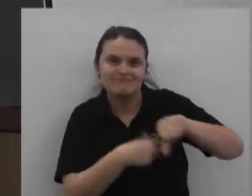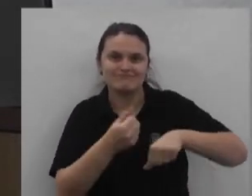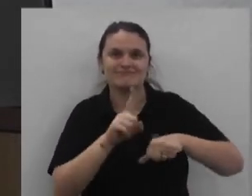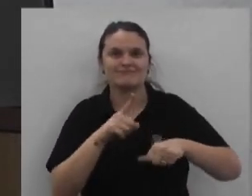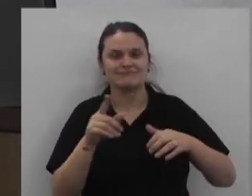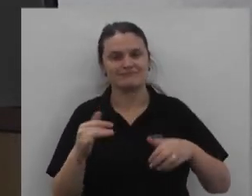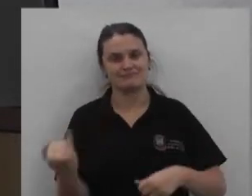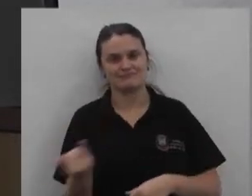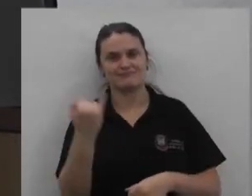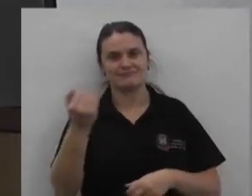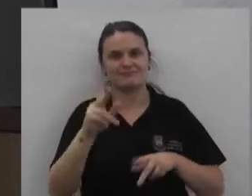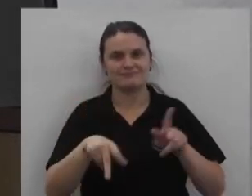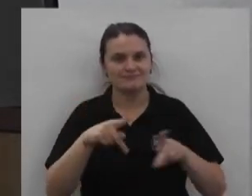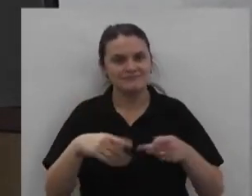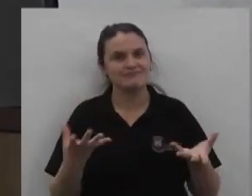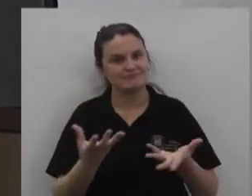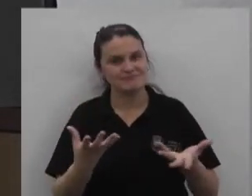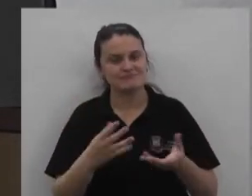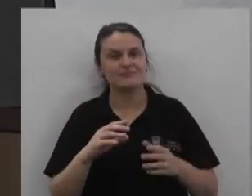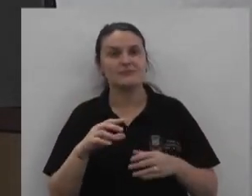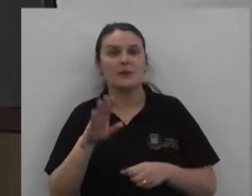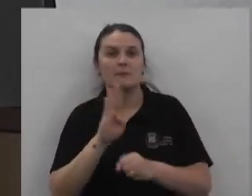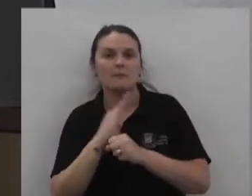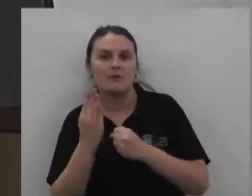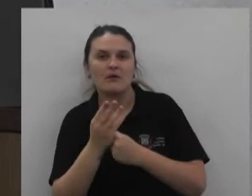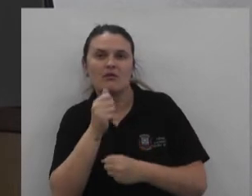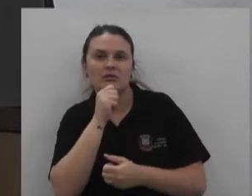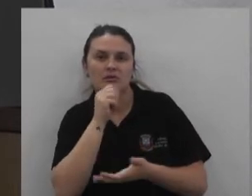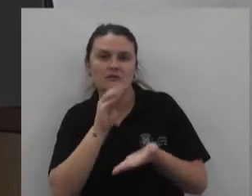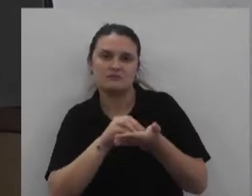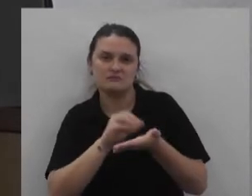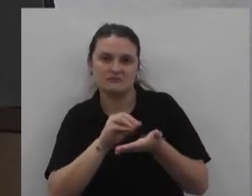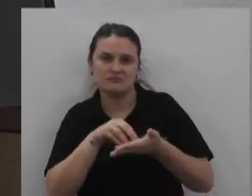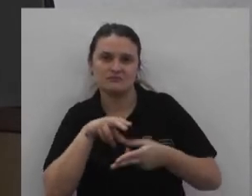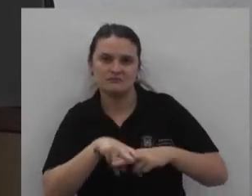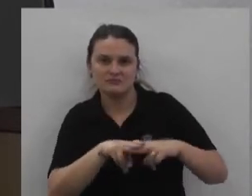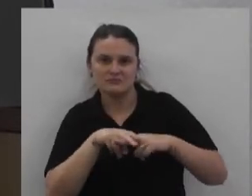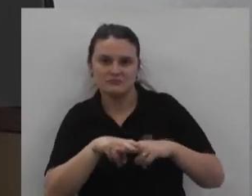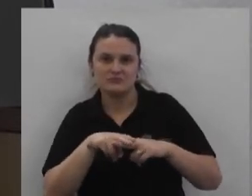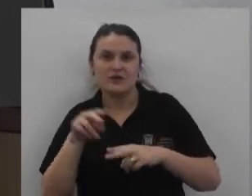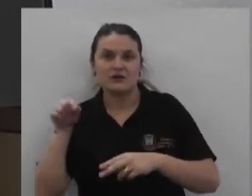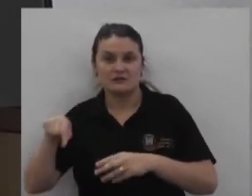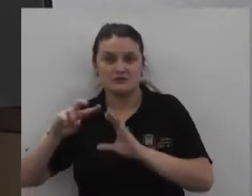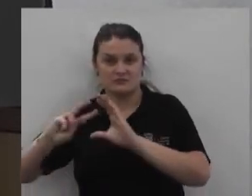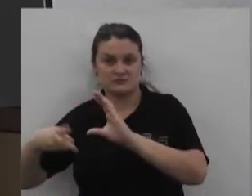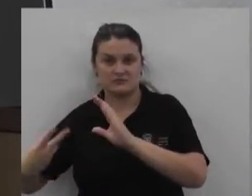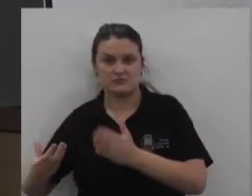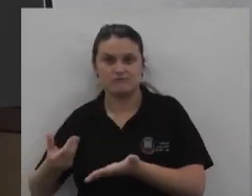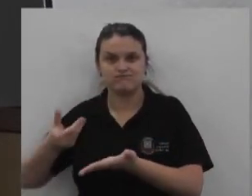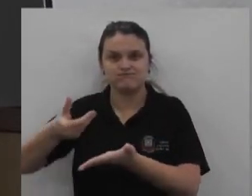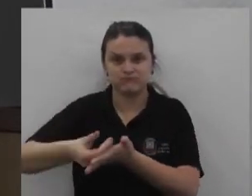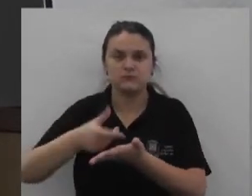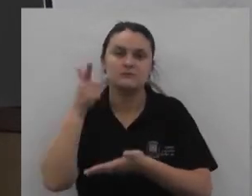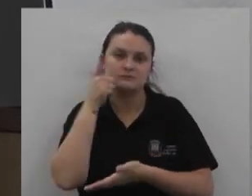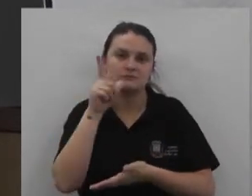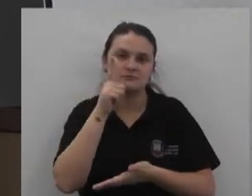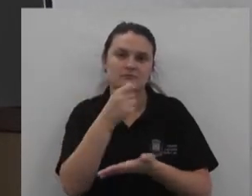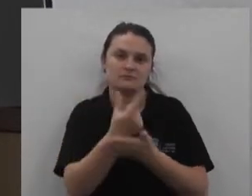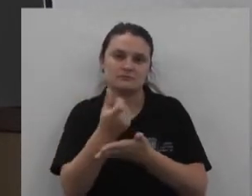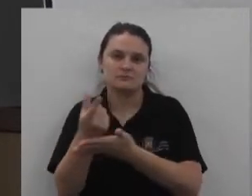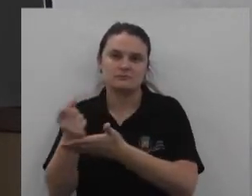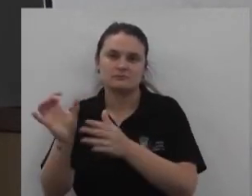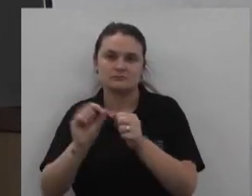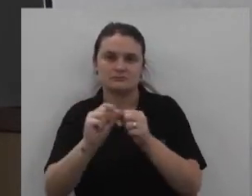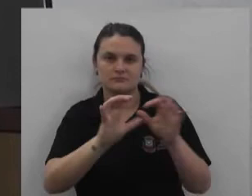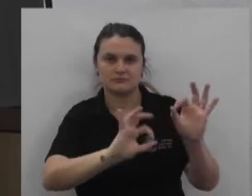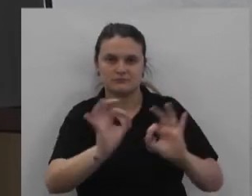Então Os bairros Que não foram Contemplados Com esse recurso Que a Câmara Vai destinar A gente vai conseguir Contemplar quase